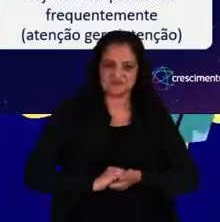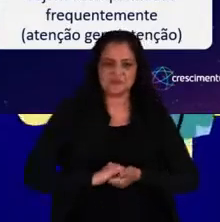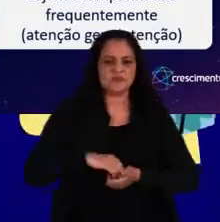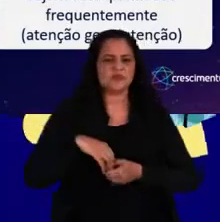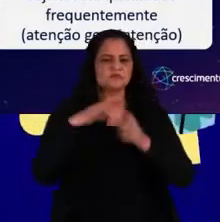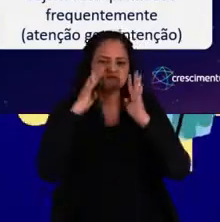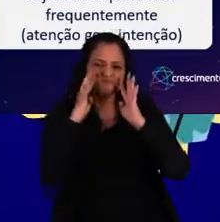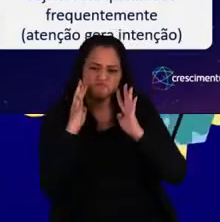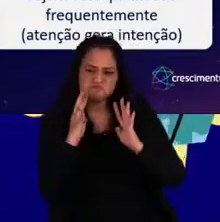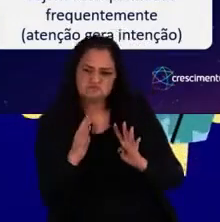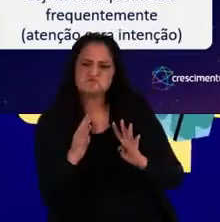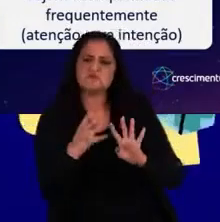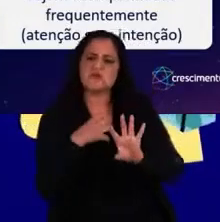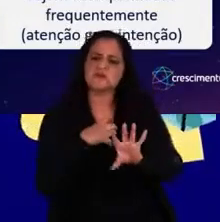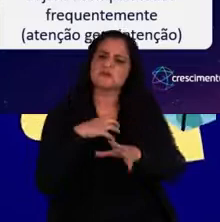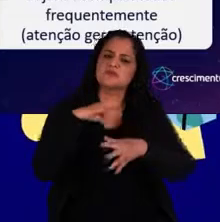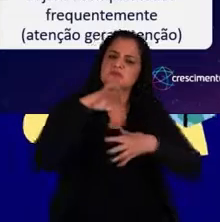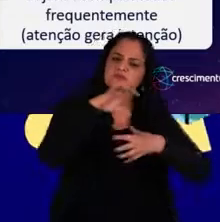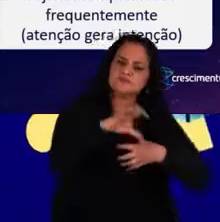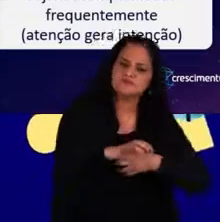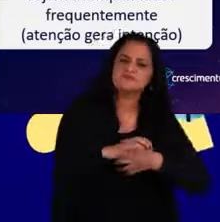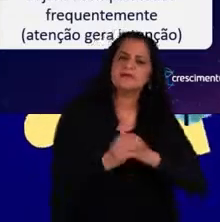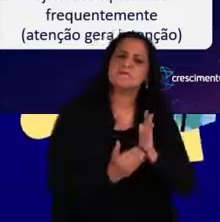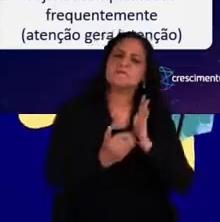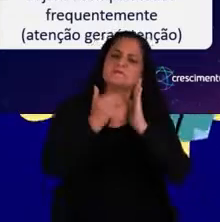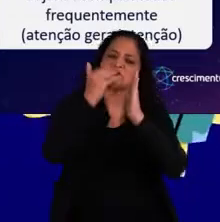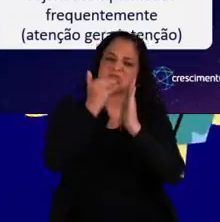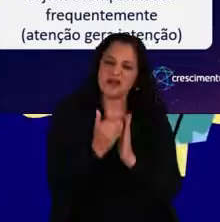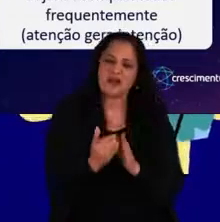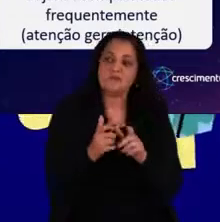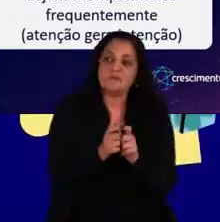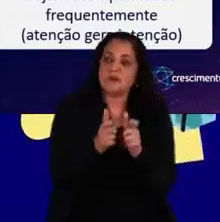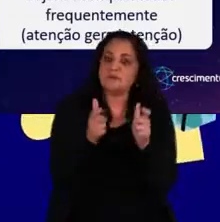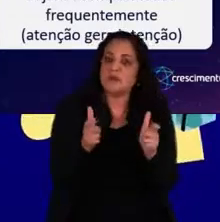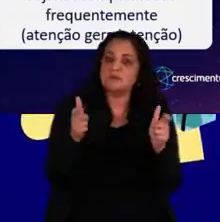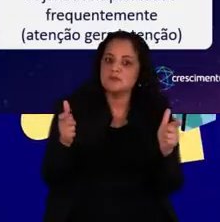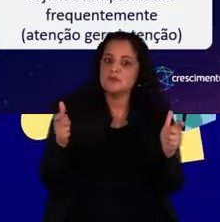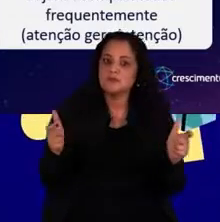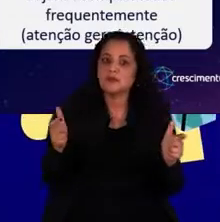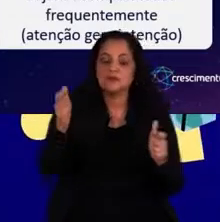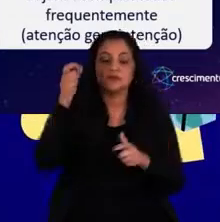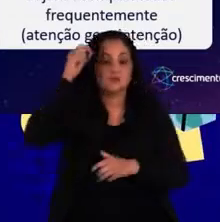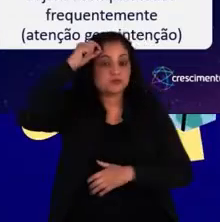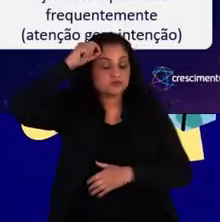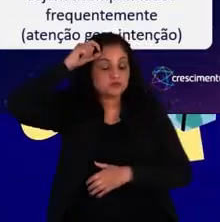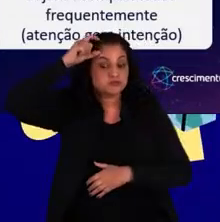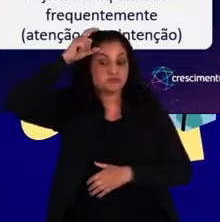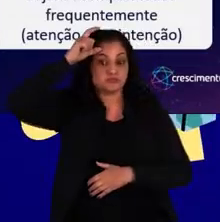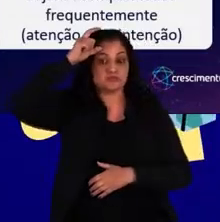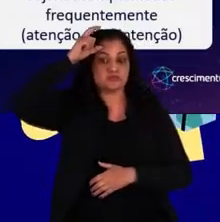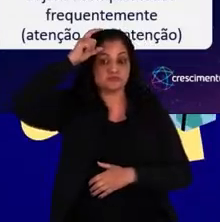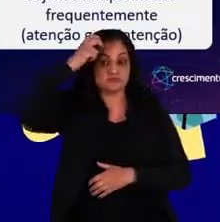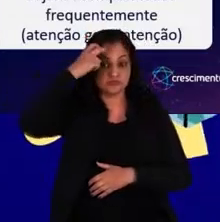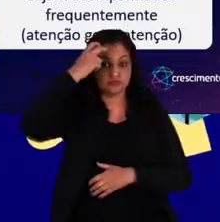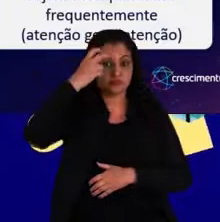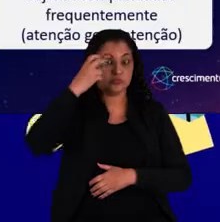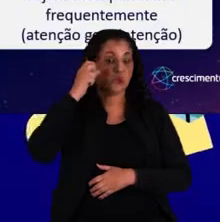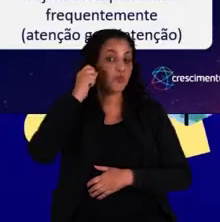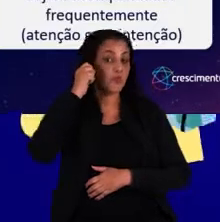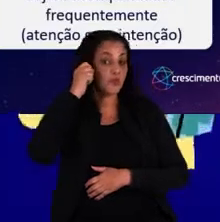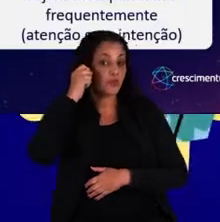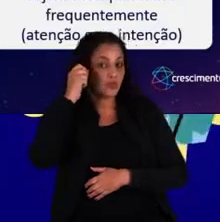de escutar mais ativamente, de termos mais empatia, de ampliar a nossa inteligência cultural, Então,